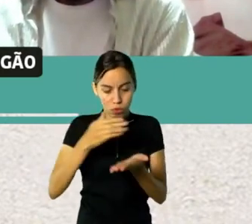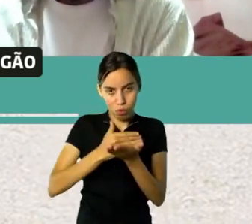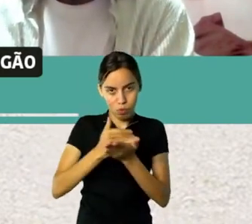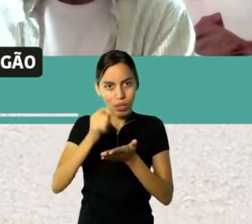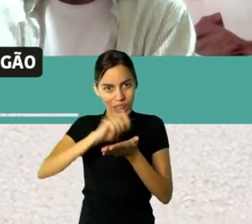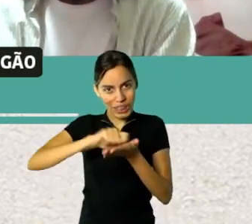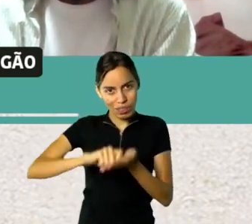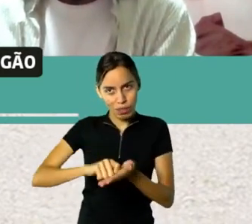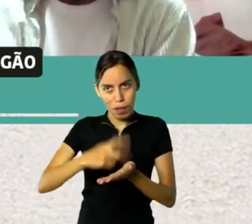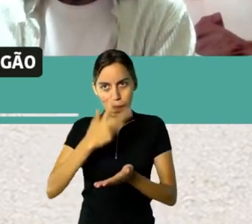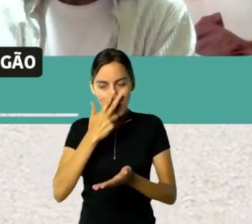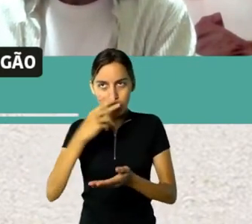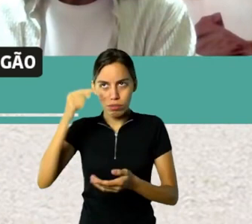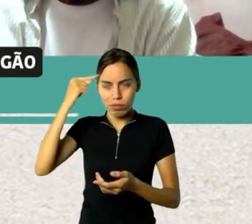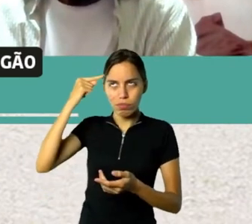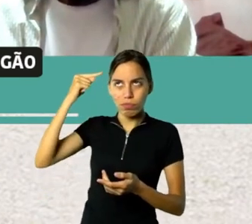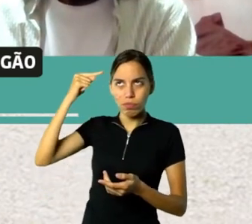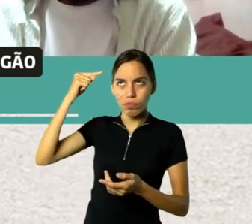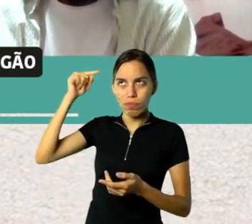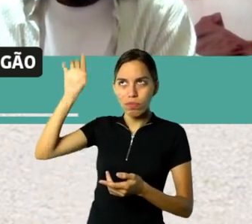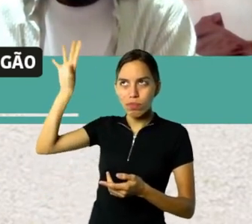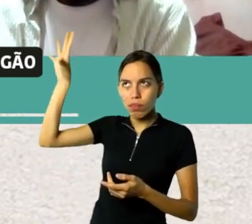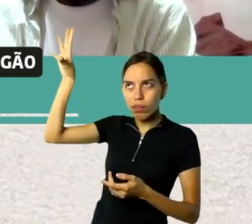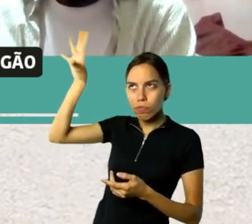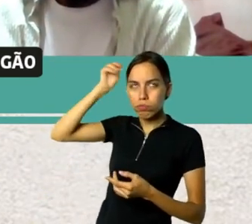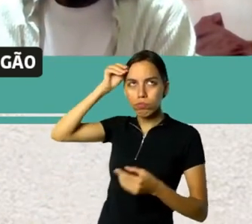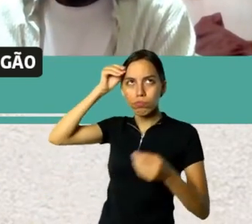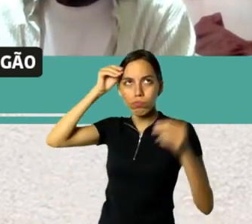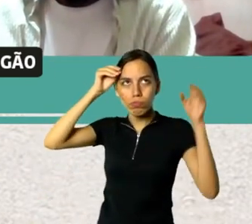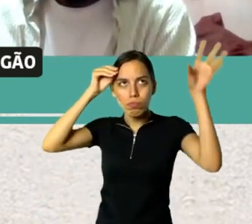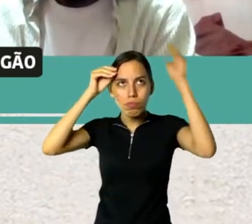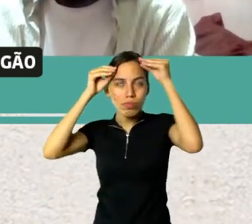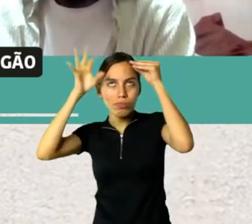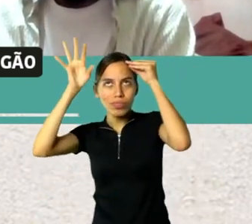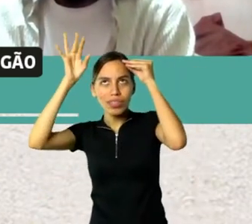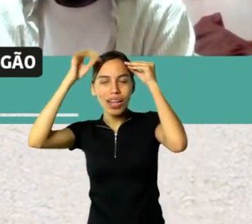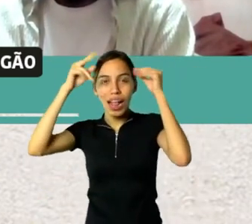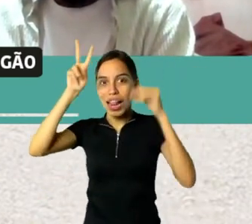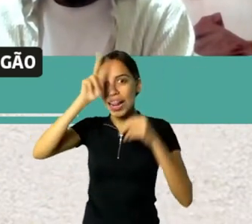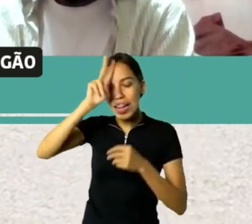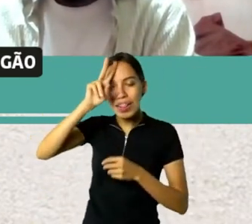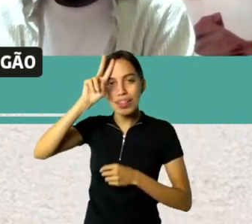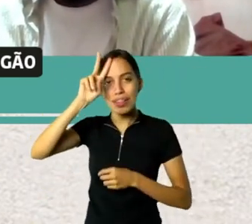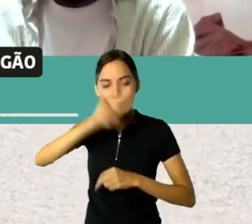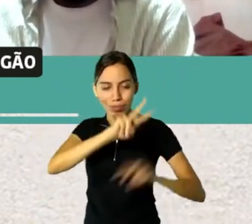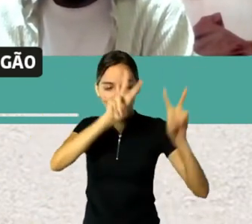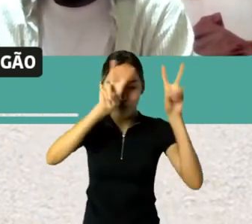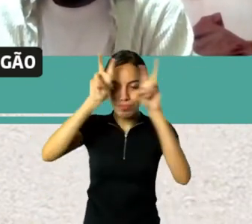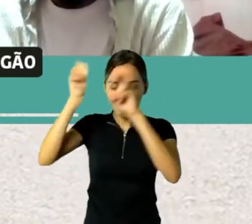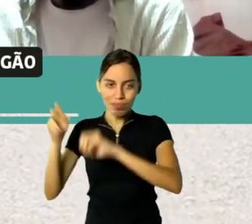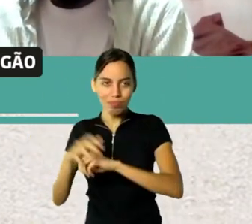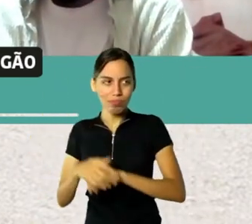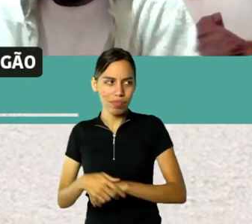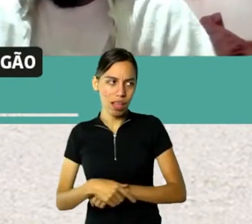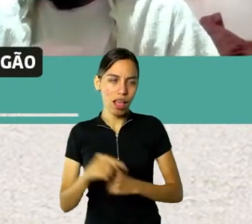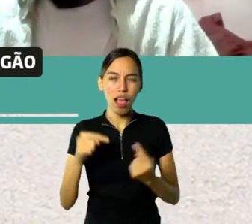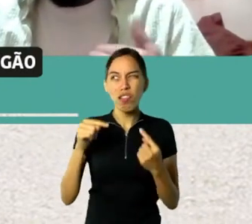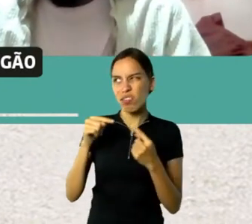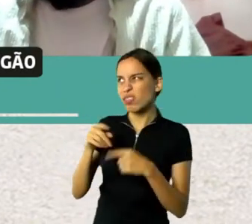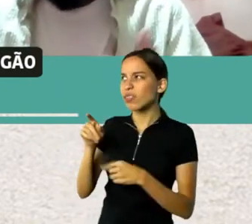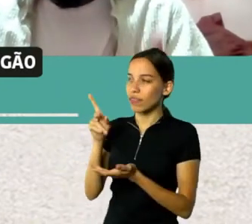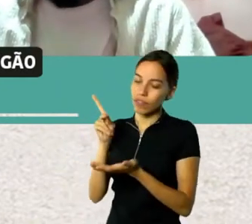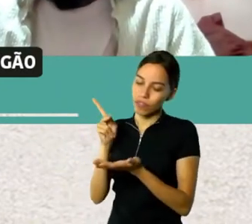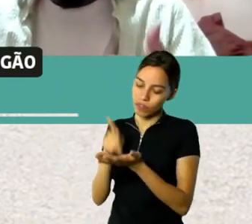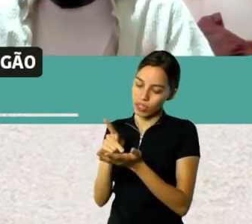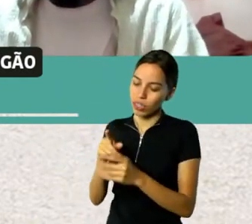Mais lembranças ligadas aos temas. Sim, com certeza. É um exercício, né? Um exercício que você